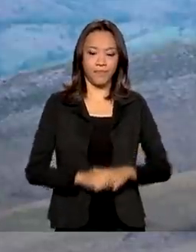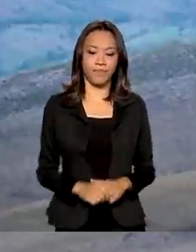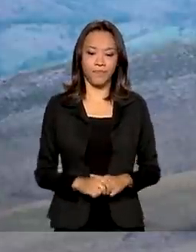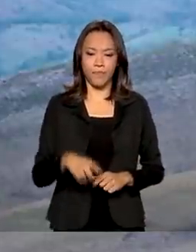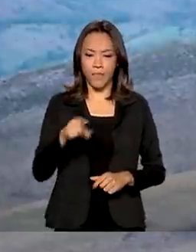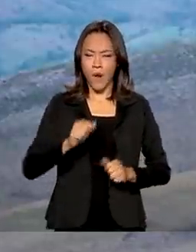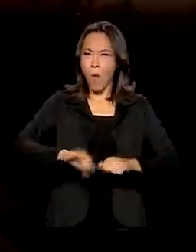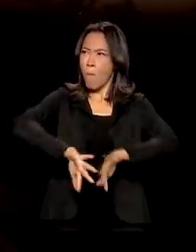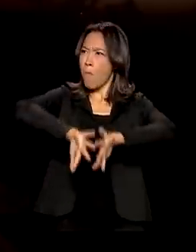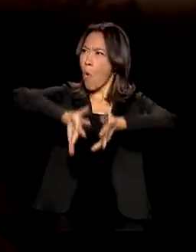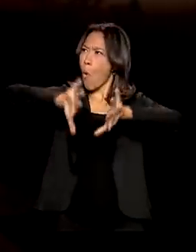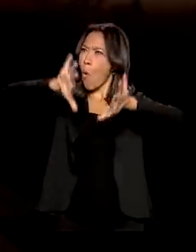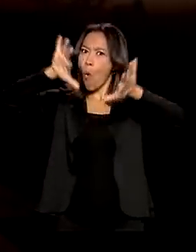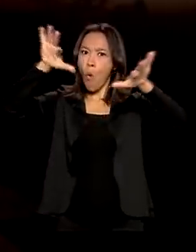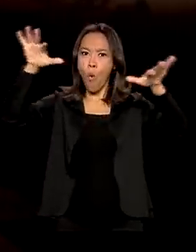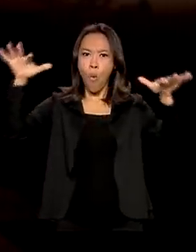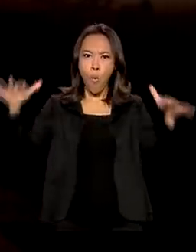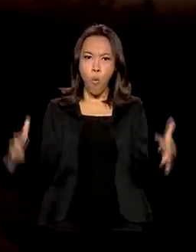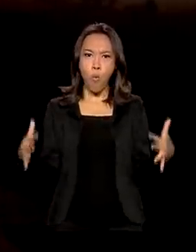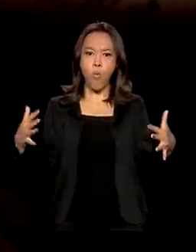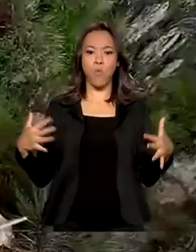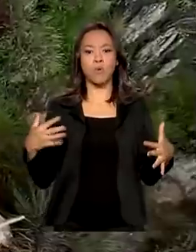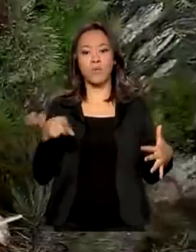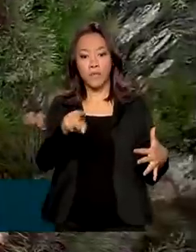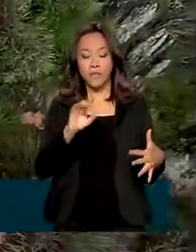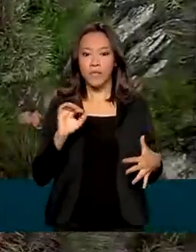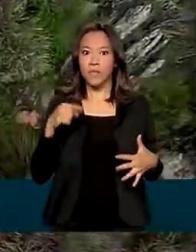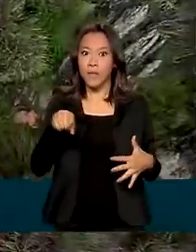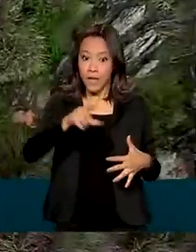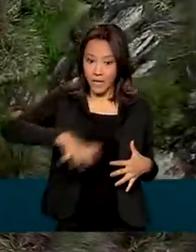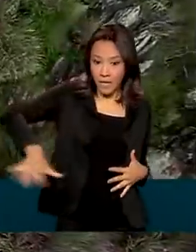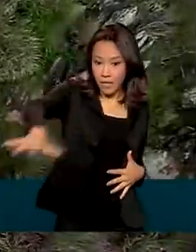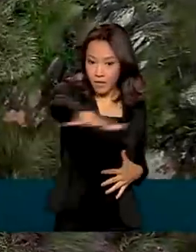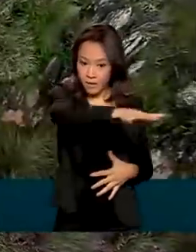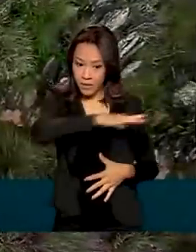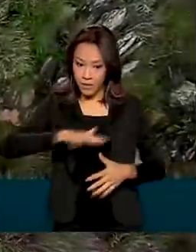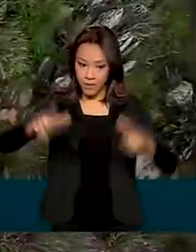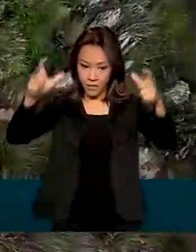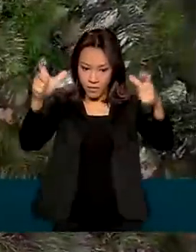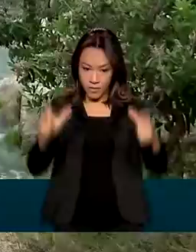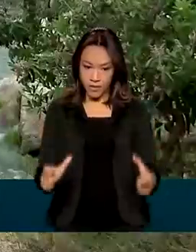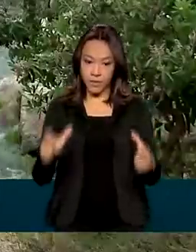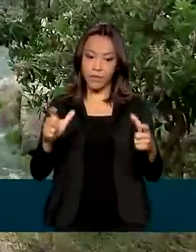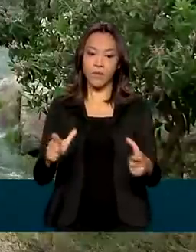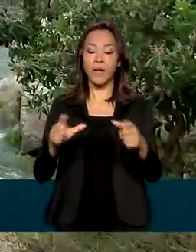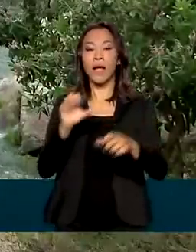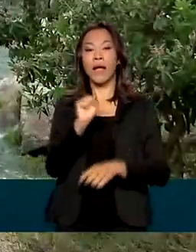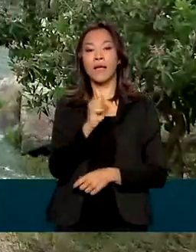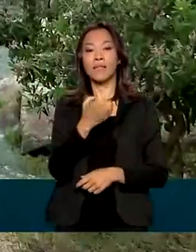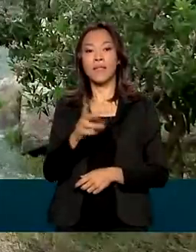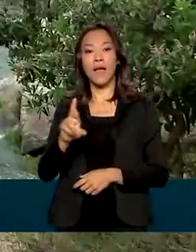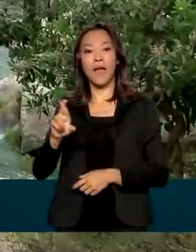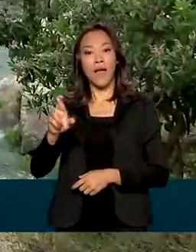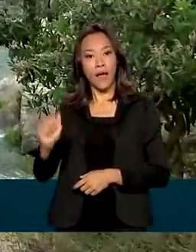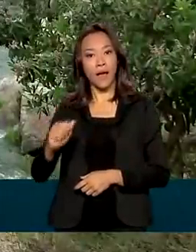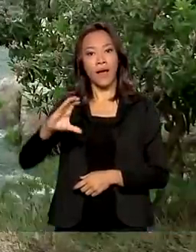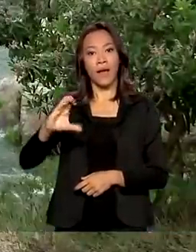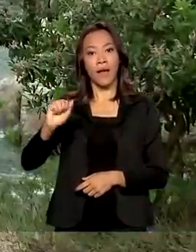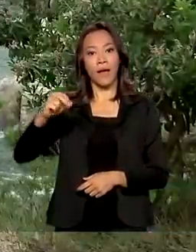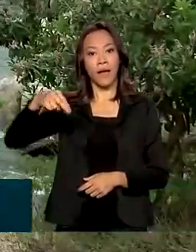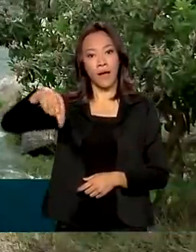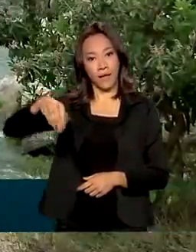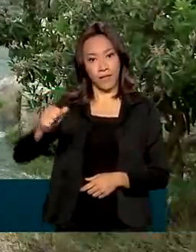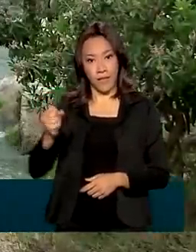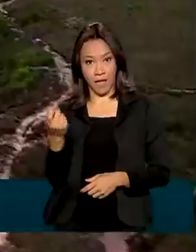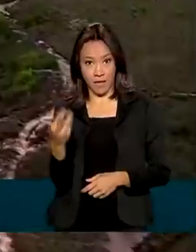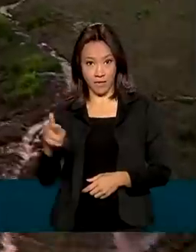Cercado de montanhas e com uma paisagem única, o Parque Nacional da Serra da Canastra é um verdadeiro tesouro hídrico no